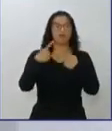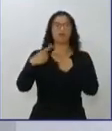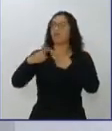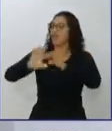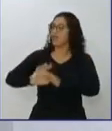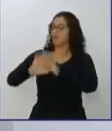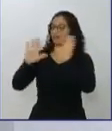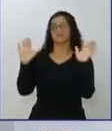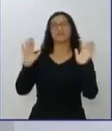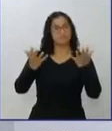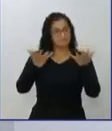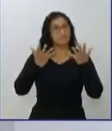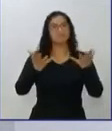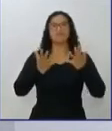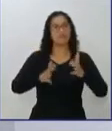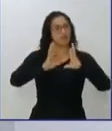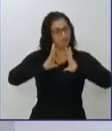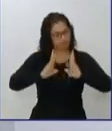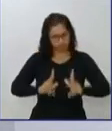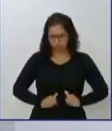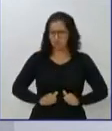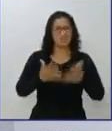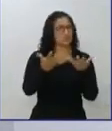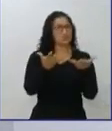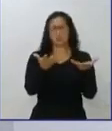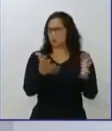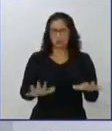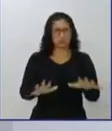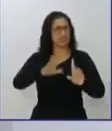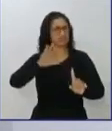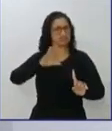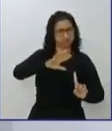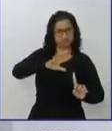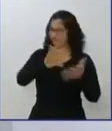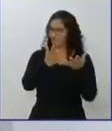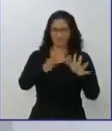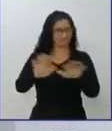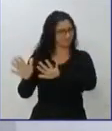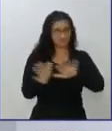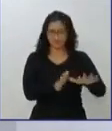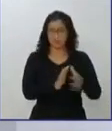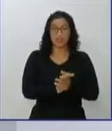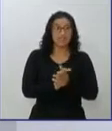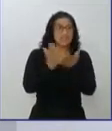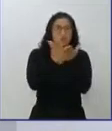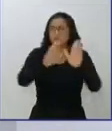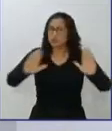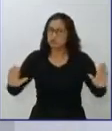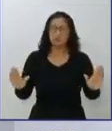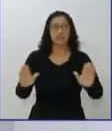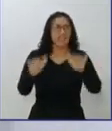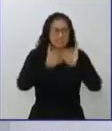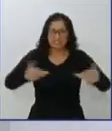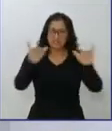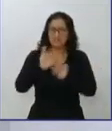mãos limpas, sem qualquer interferência política. Então, para acabar de uma vez por todas com essa narrativa, com essas fake news que estão criando,